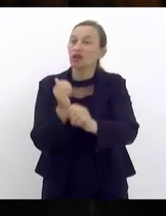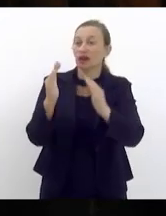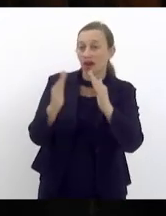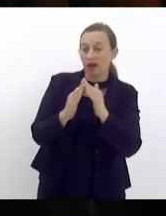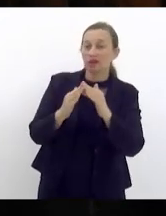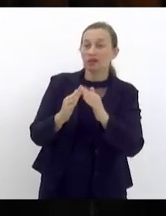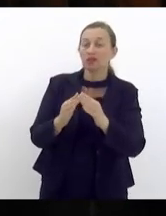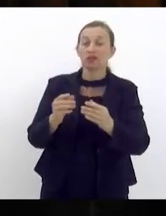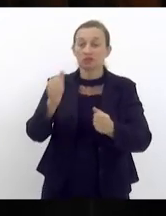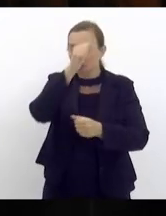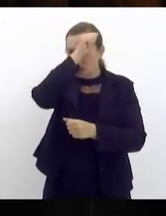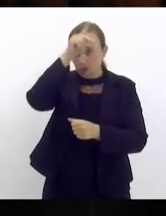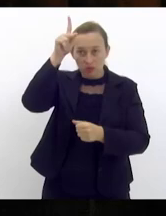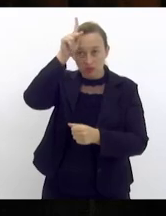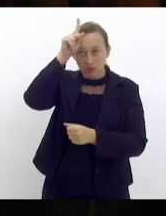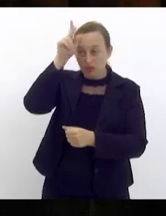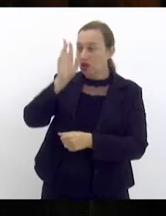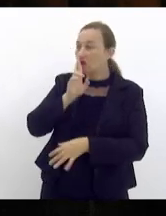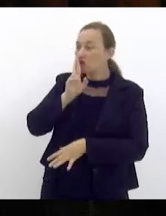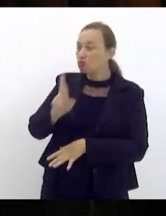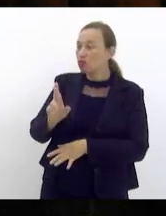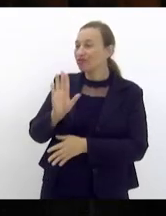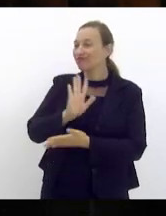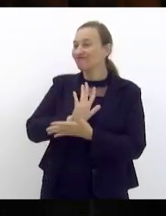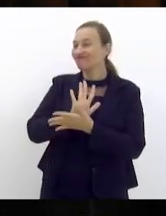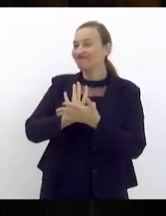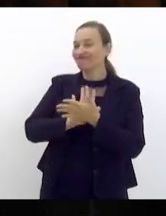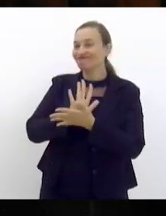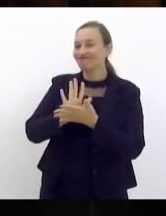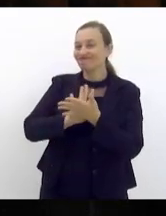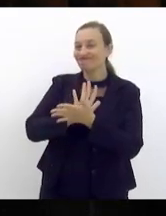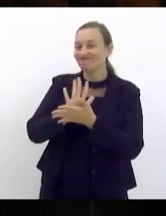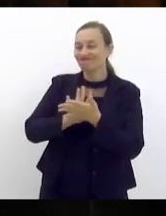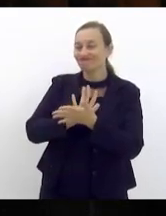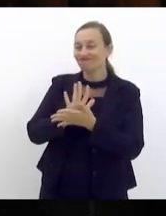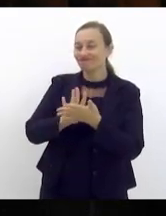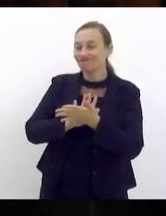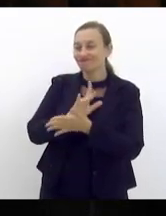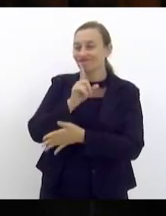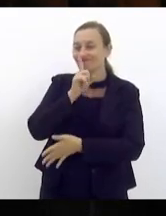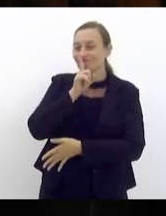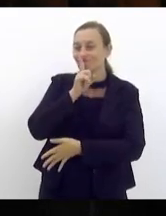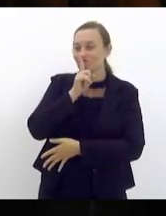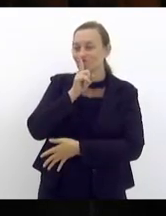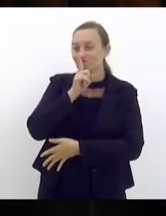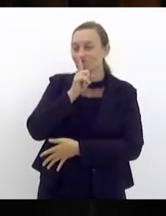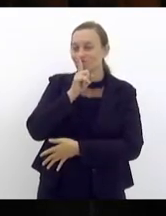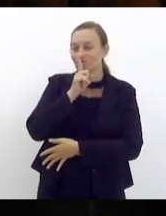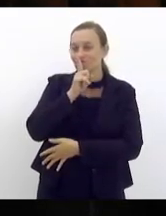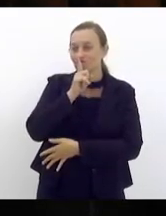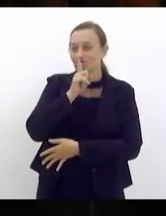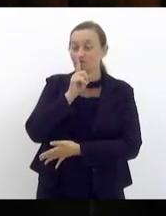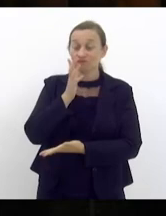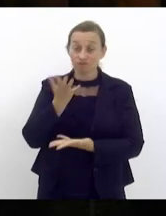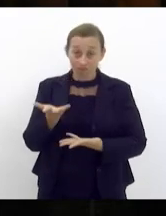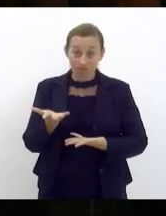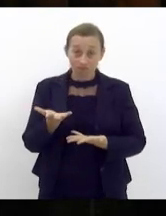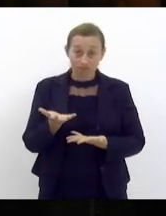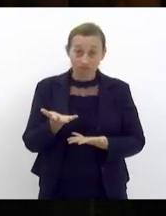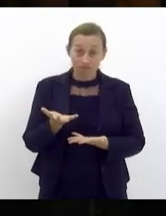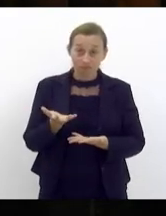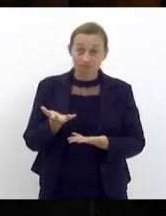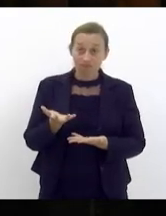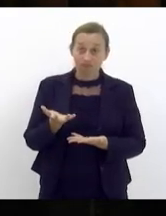e a prefeitura de Petrópolis se mantém inerte quiçá